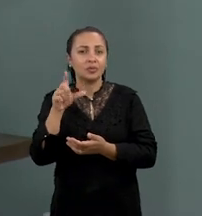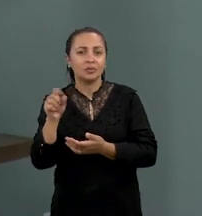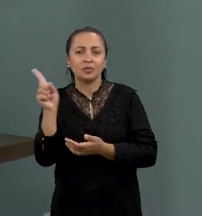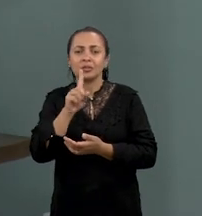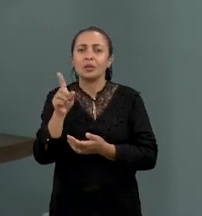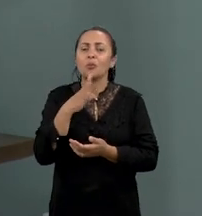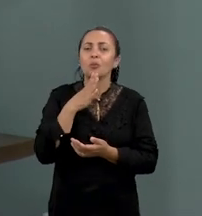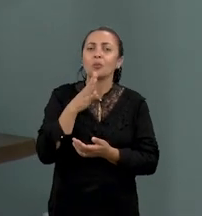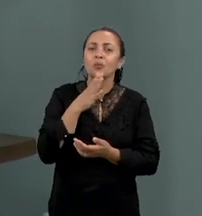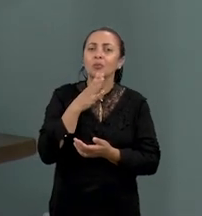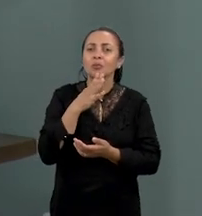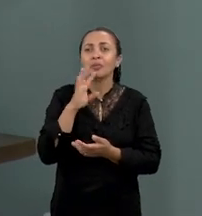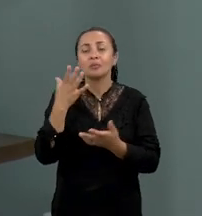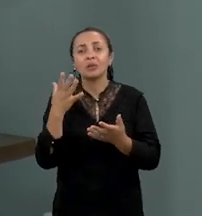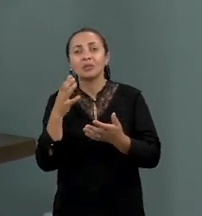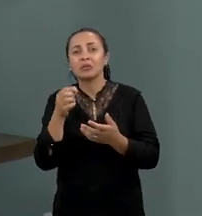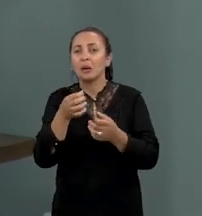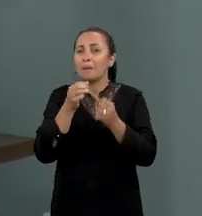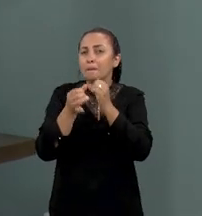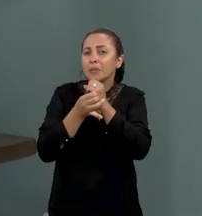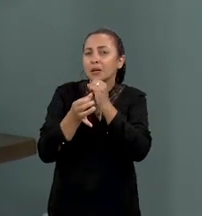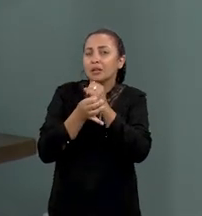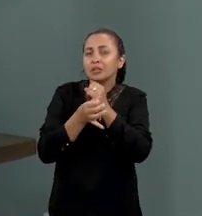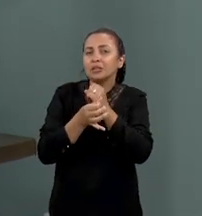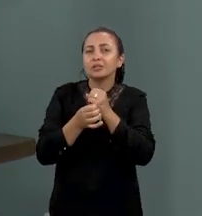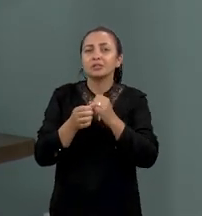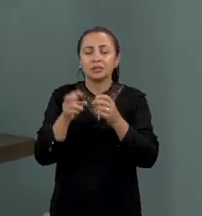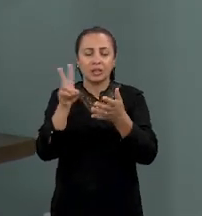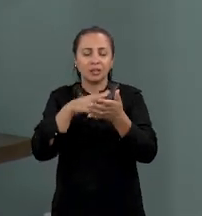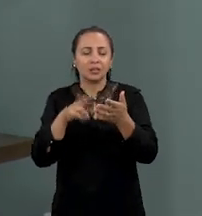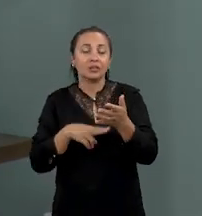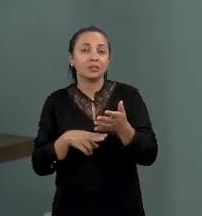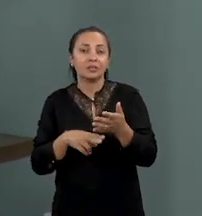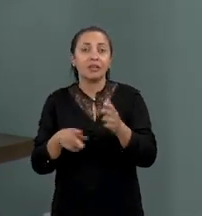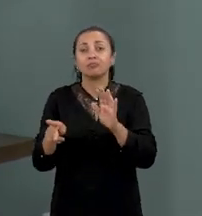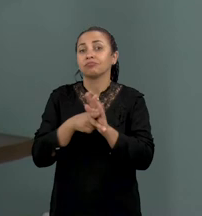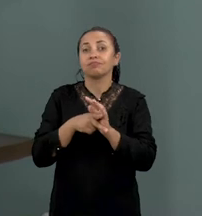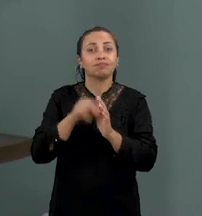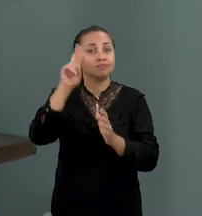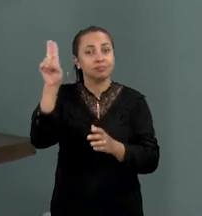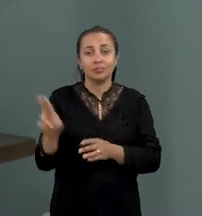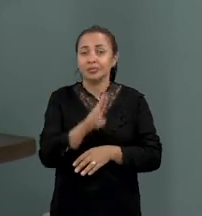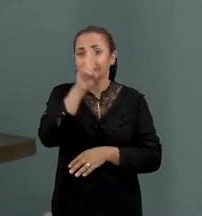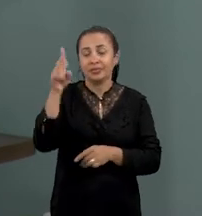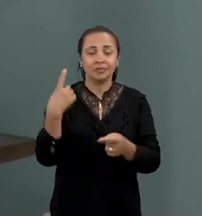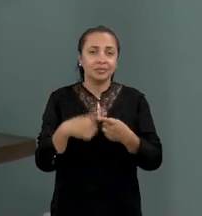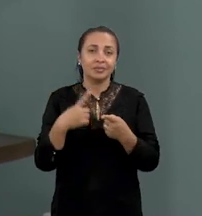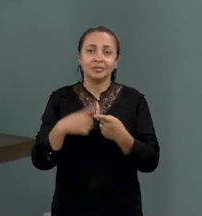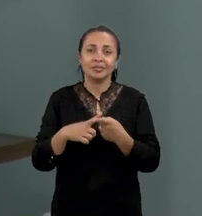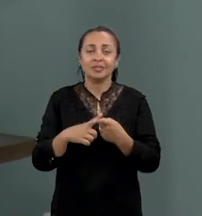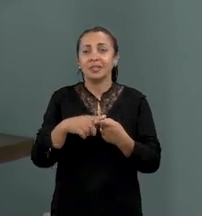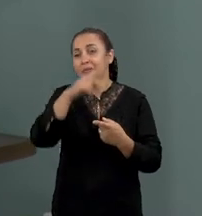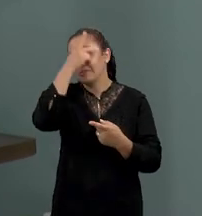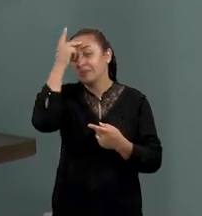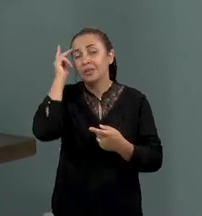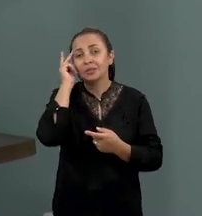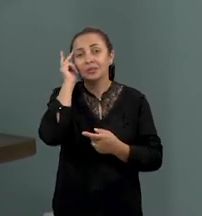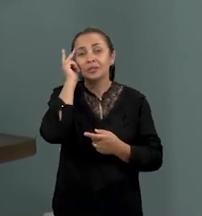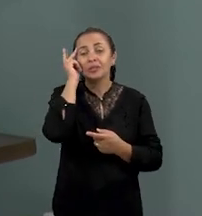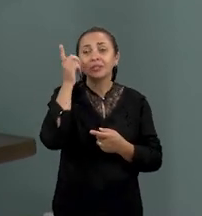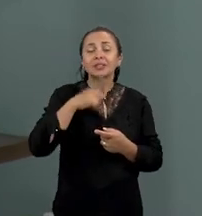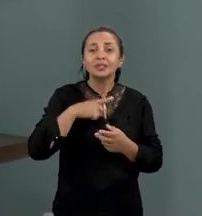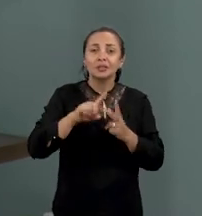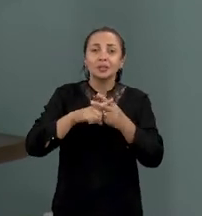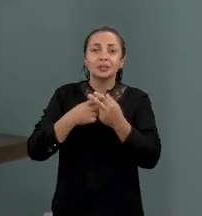conhecidos nem pela crítica, nem pelos críticos literários, nem pela própria universidade. Por quê? Porque são pessoas que têm uma